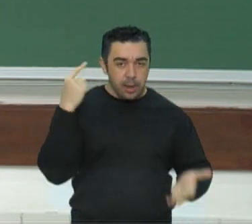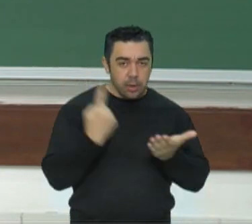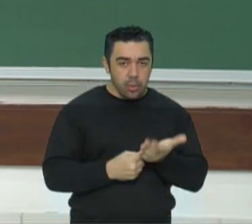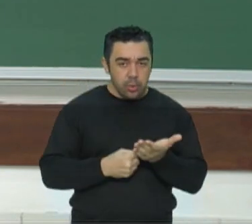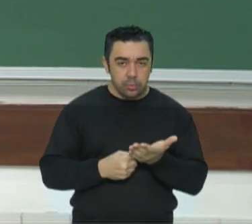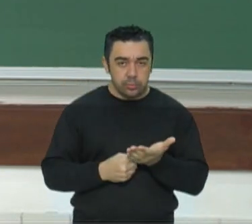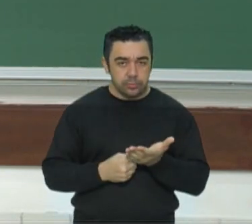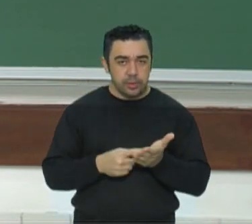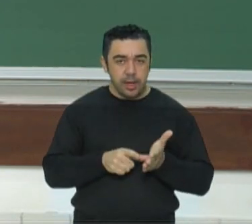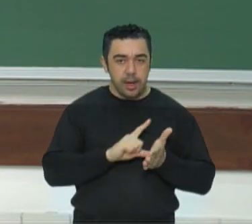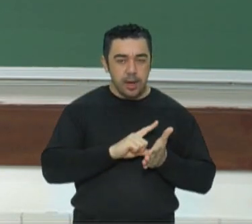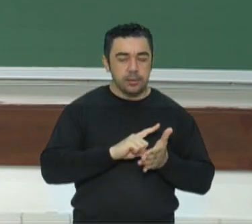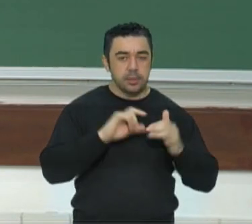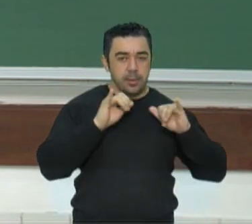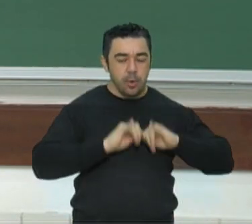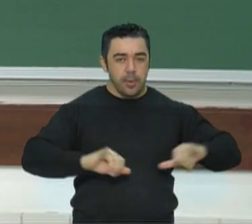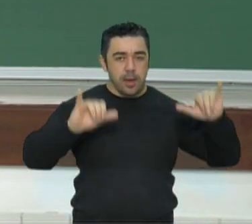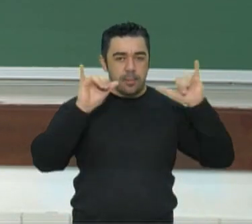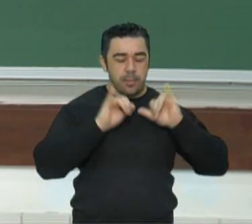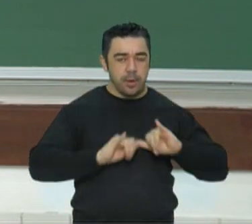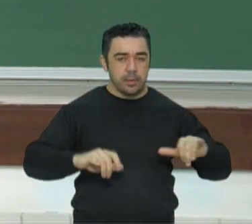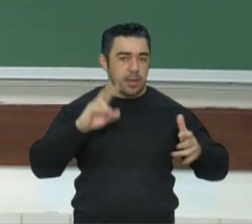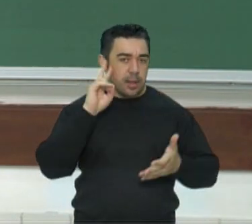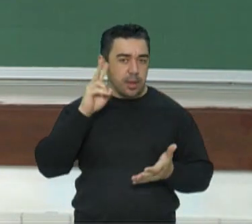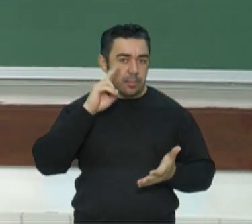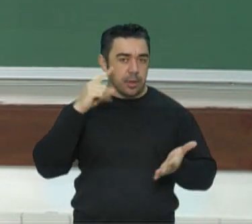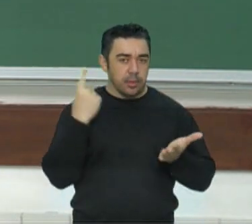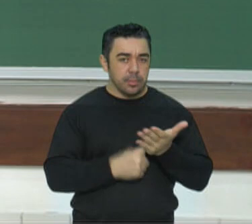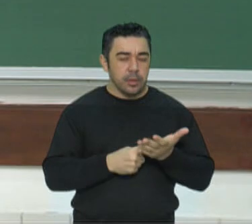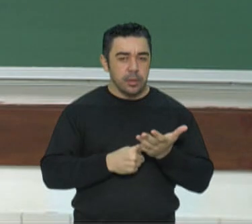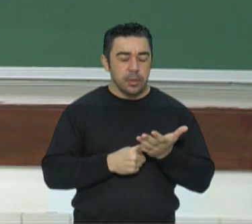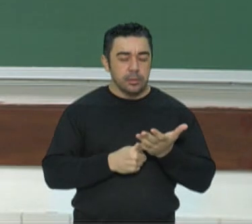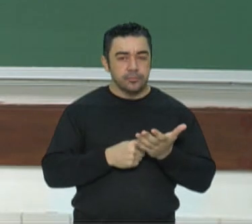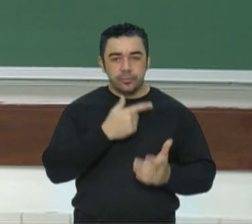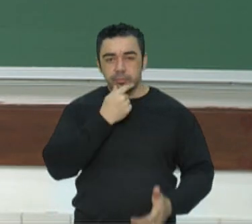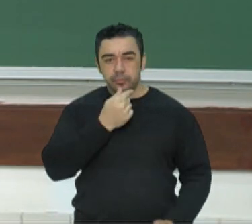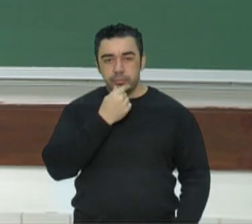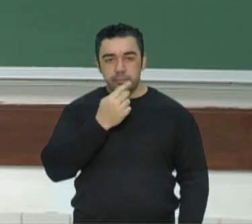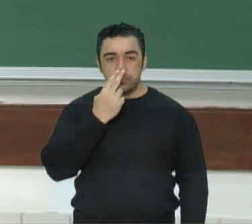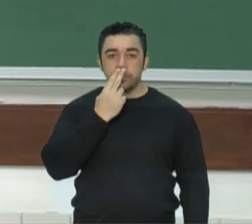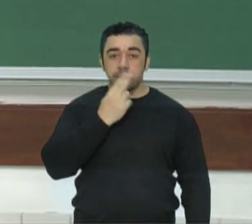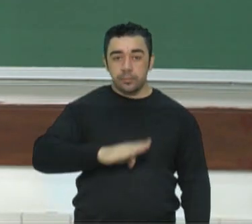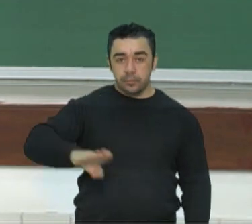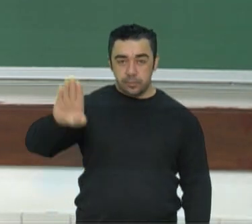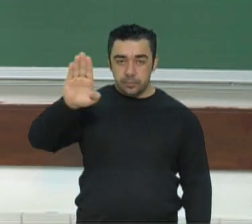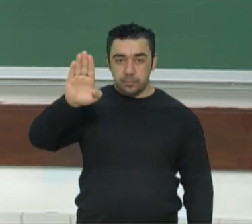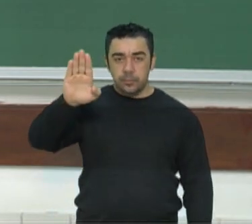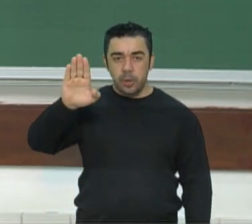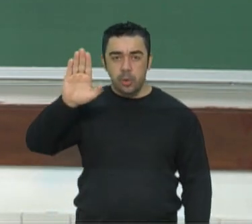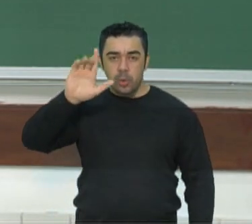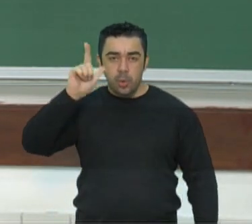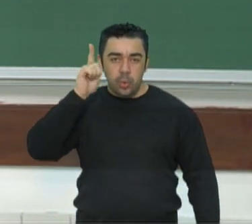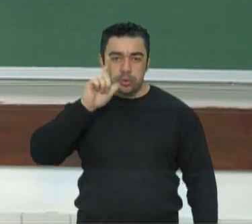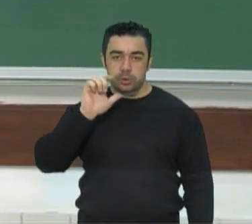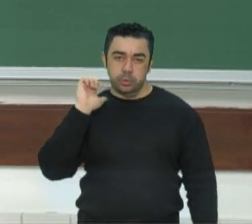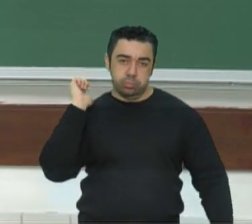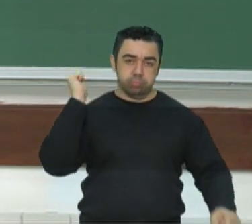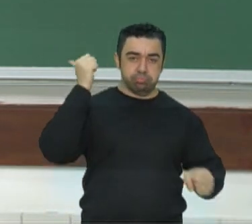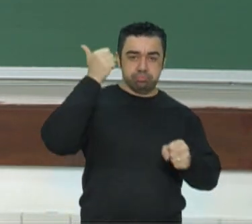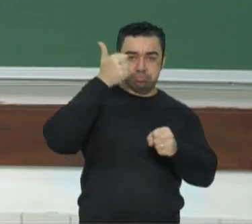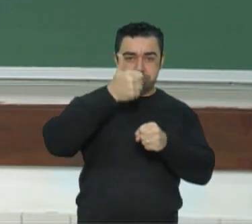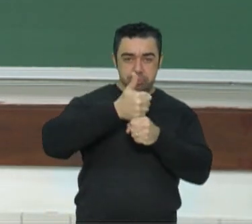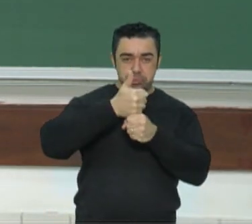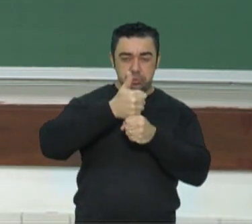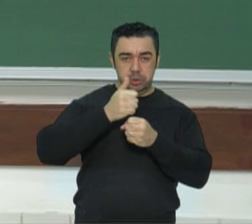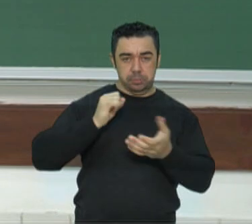de todas as propagandas e da chegada do poder do Hitler, prometendo combater a União Soviética. E um